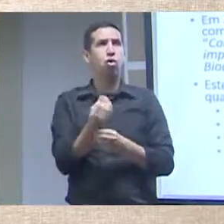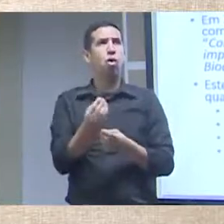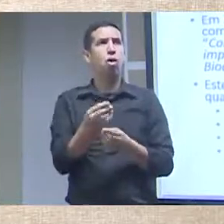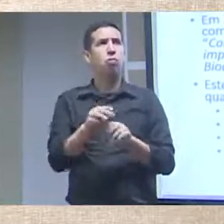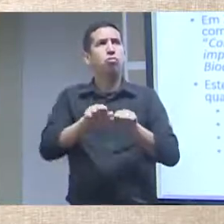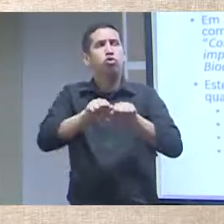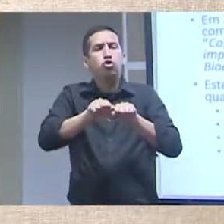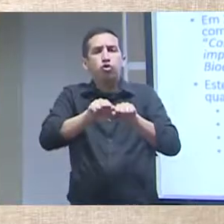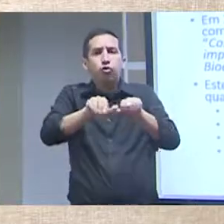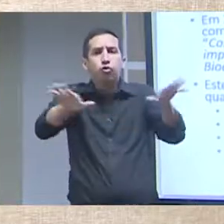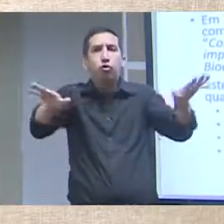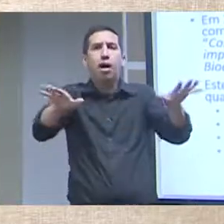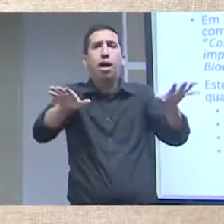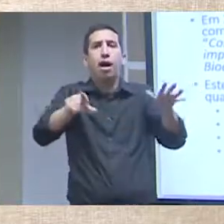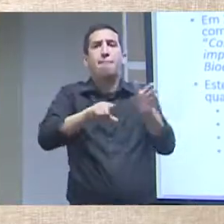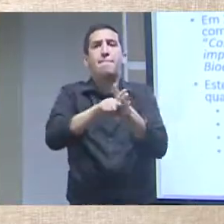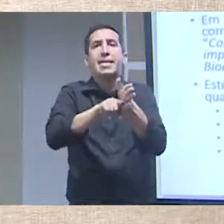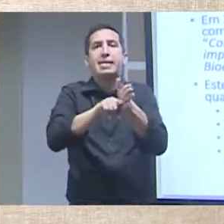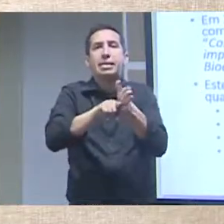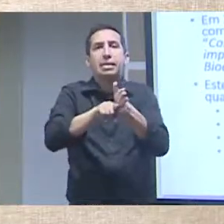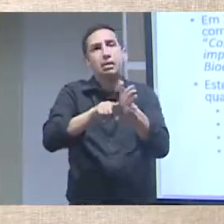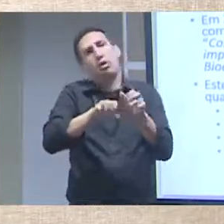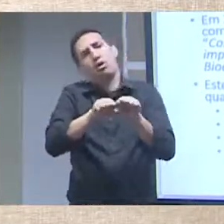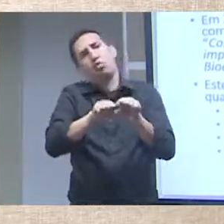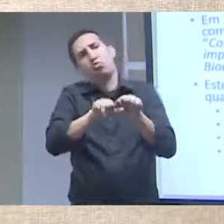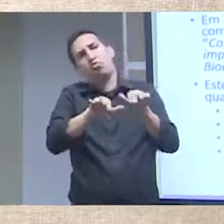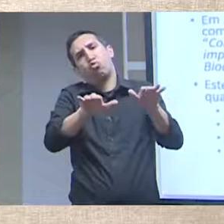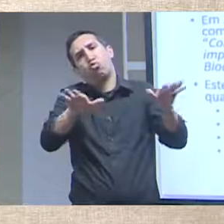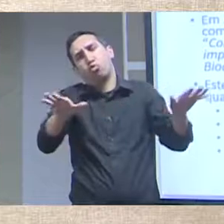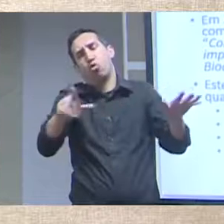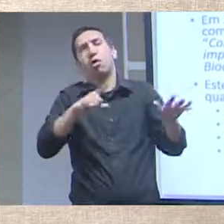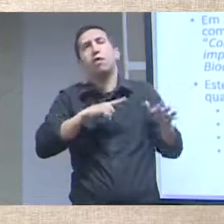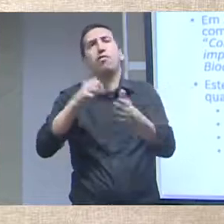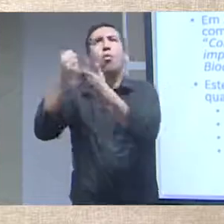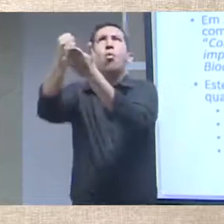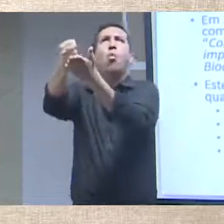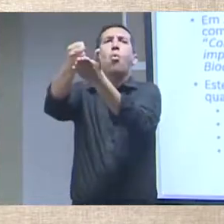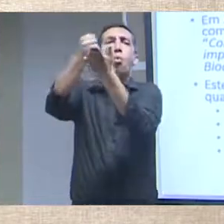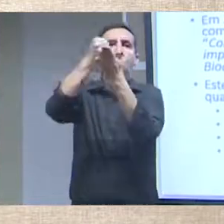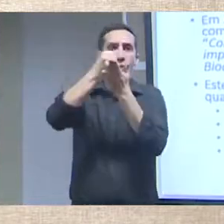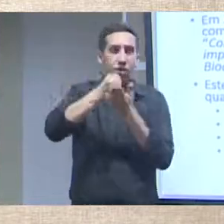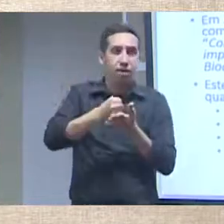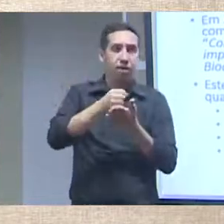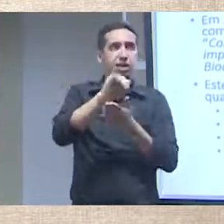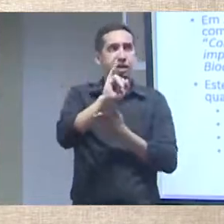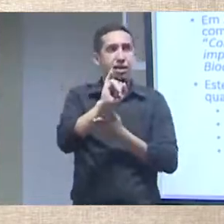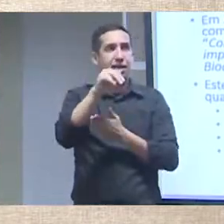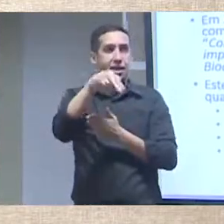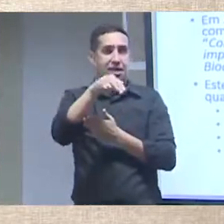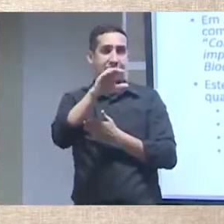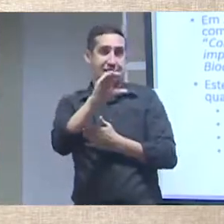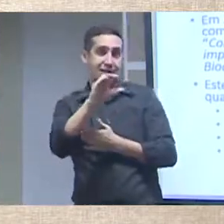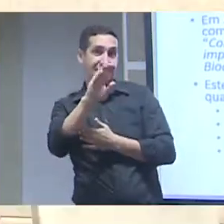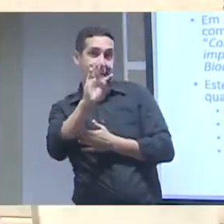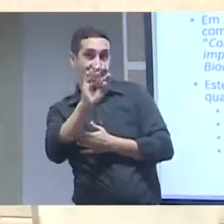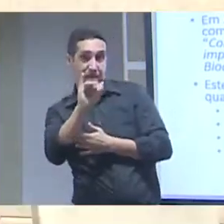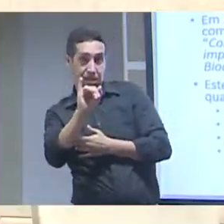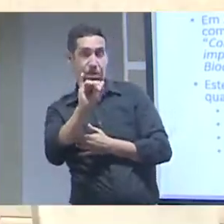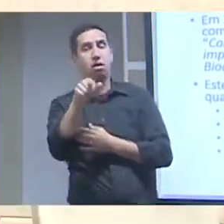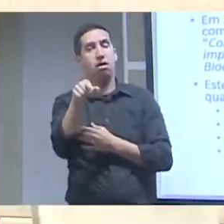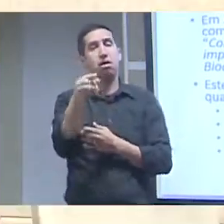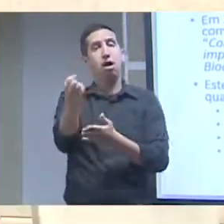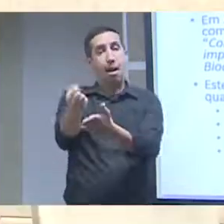desenvolvemos lá no Jardim Botânico do Rio de Janeiro para publicar dados de pesquisa, nós conseguimos um